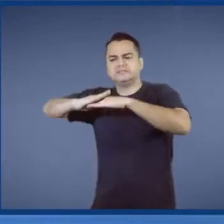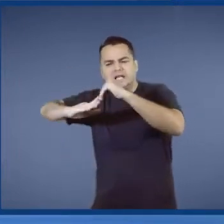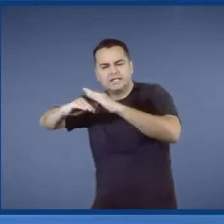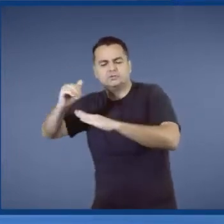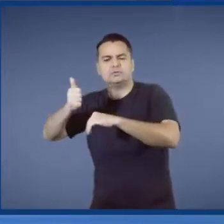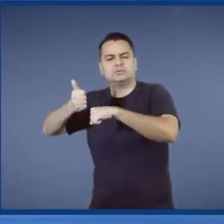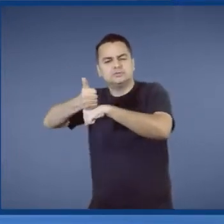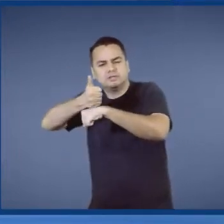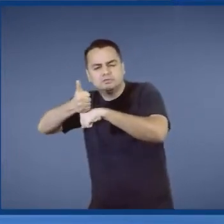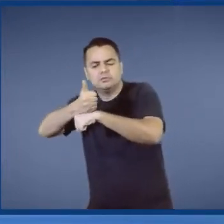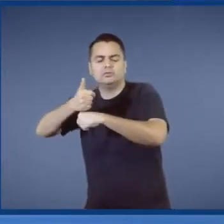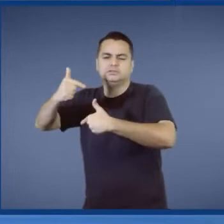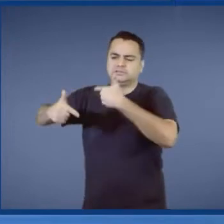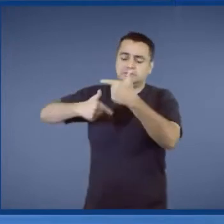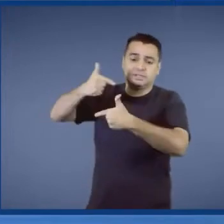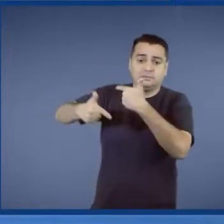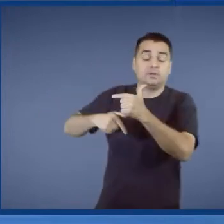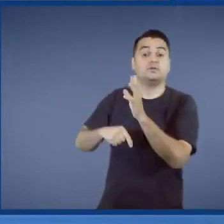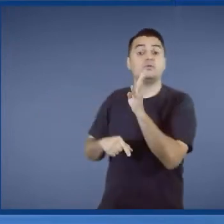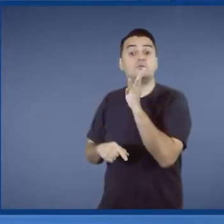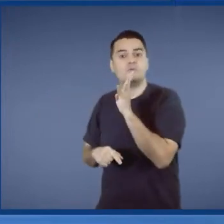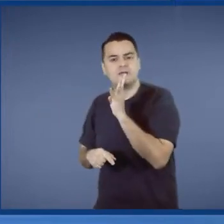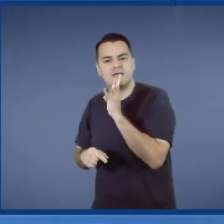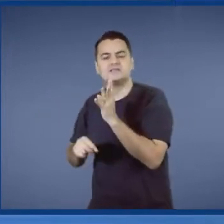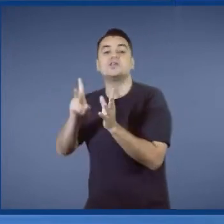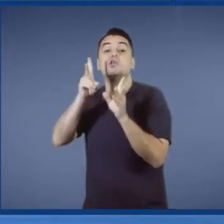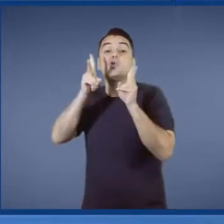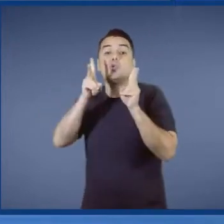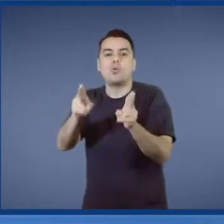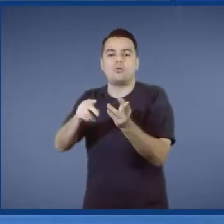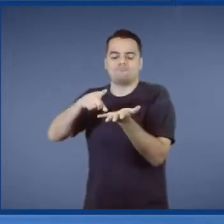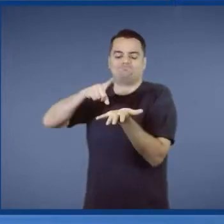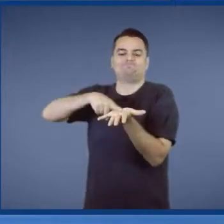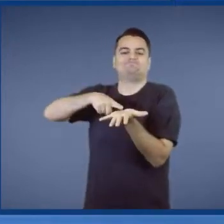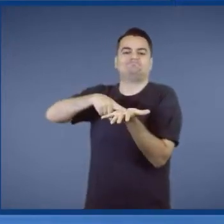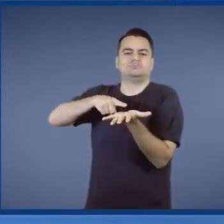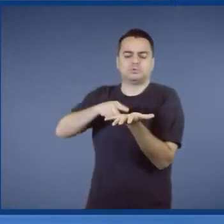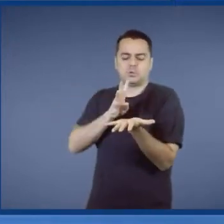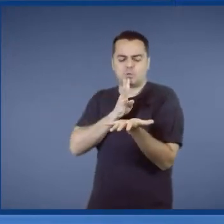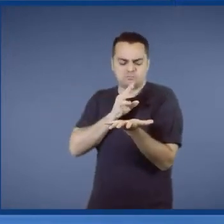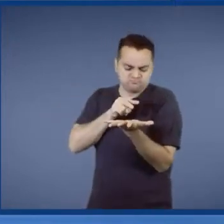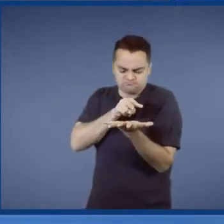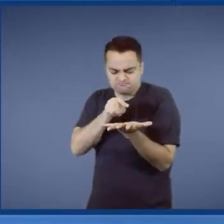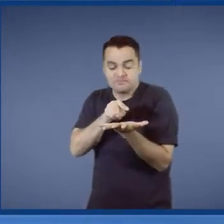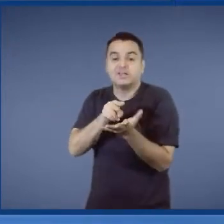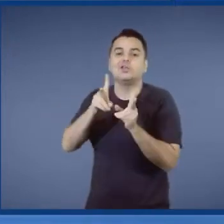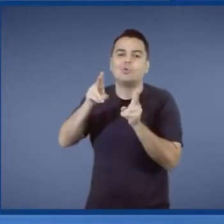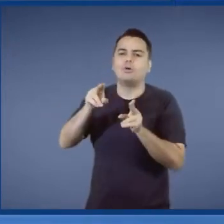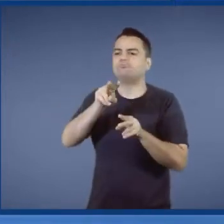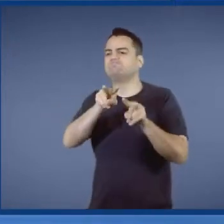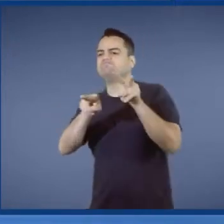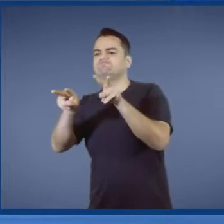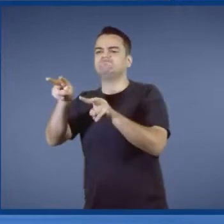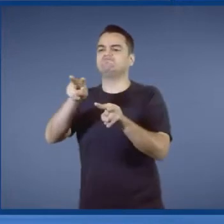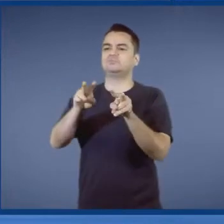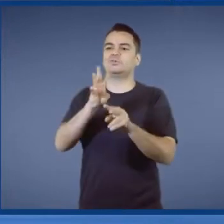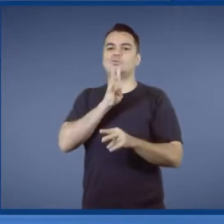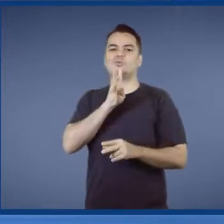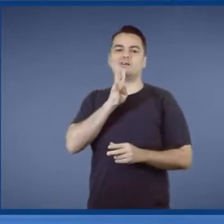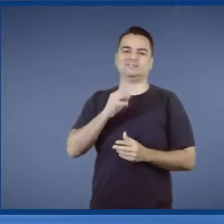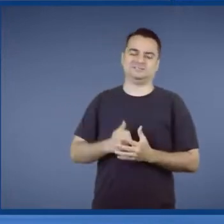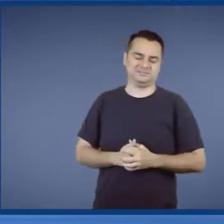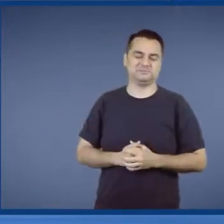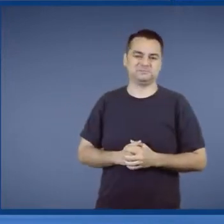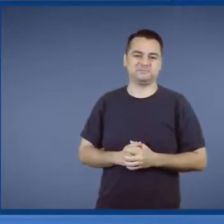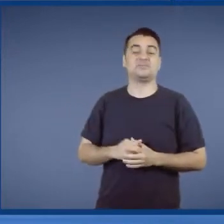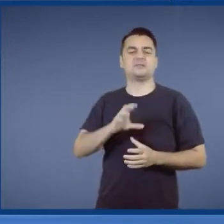que é profissional, que conhece com uma palma da mão o setor. E que é, sobretudo, acima de tudo, apaixonado. E essa paixão é que